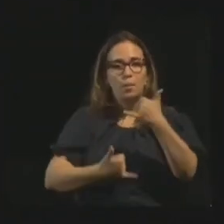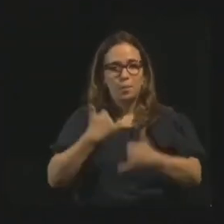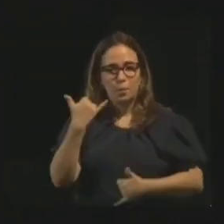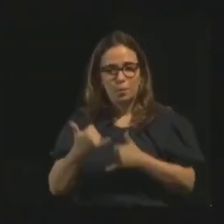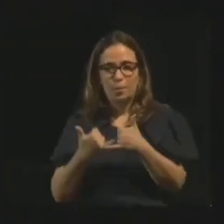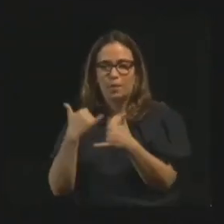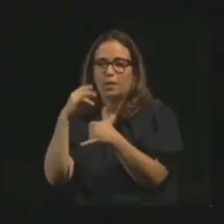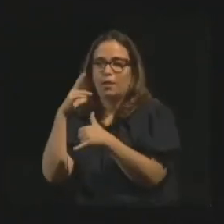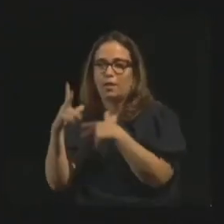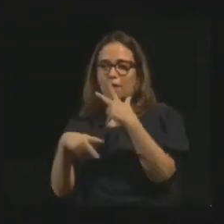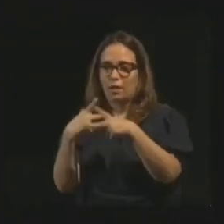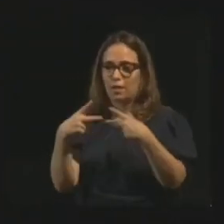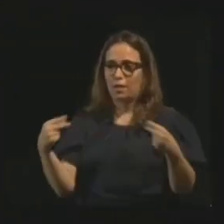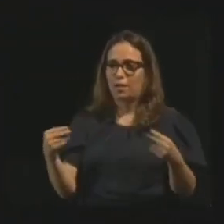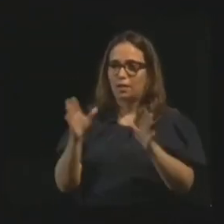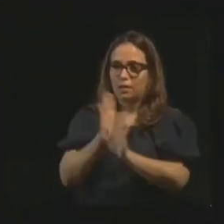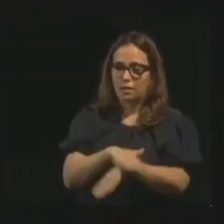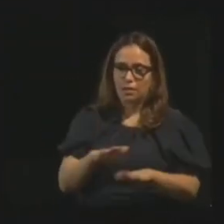para as crianças,